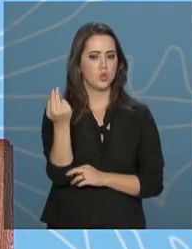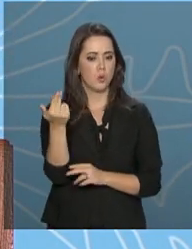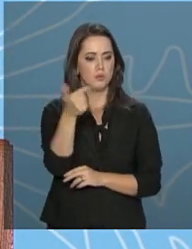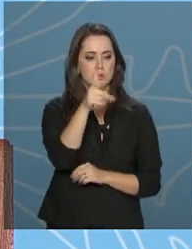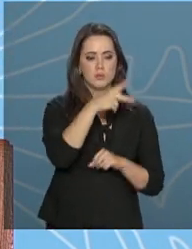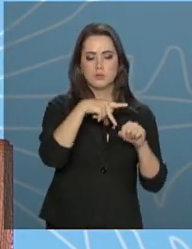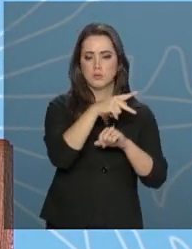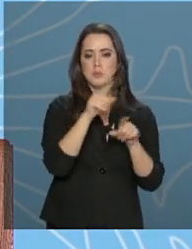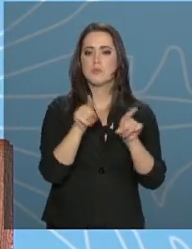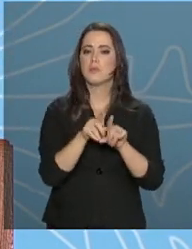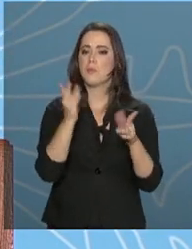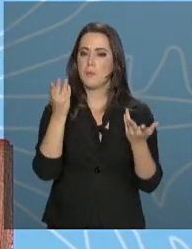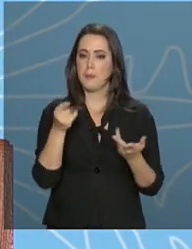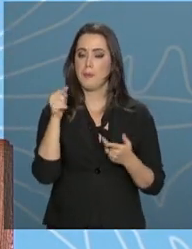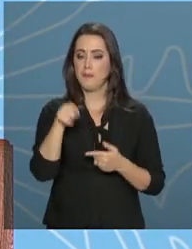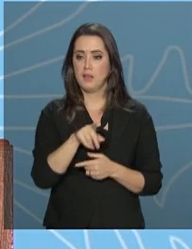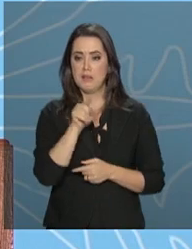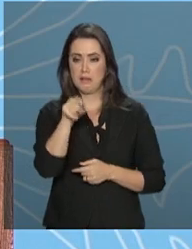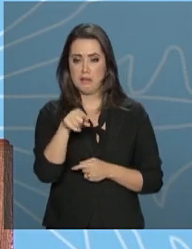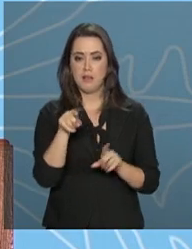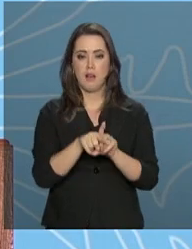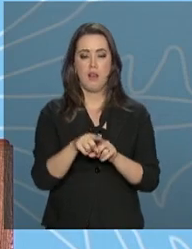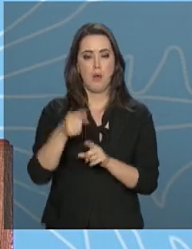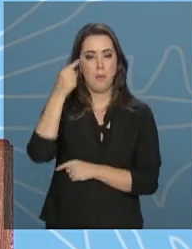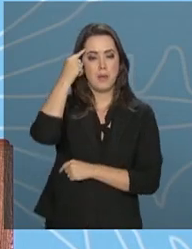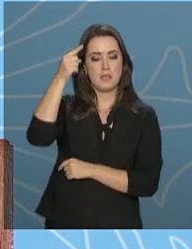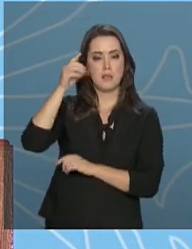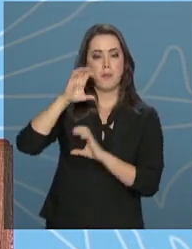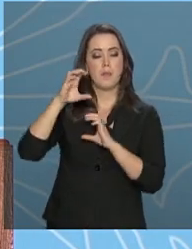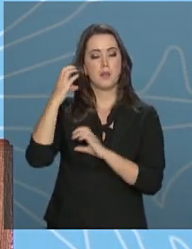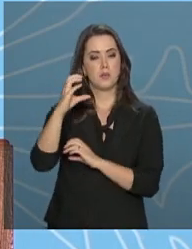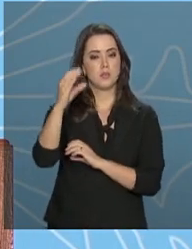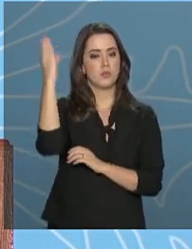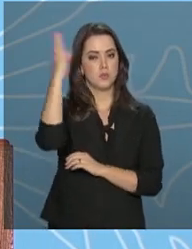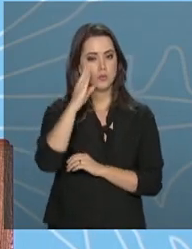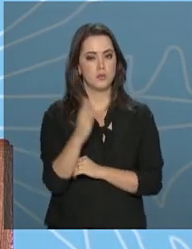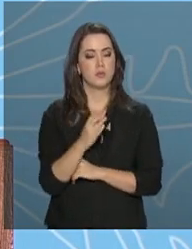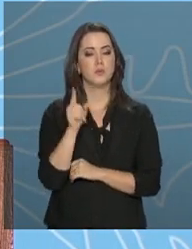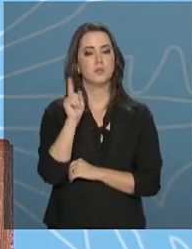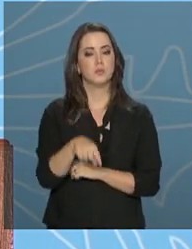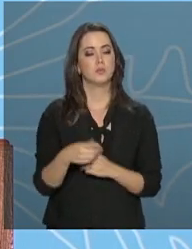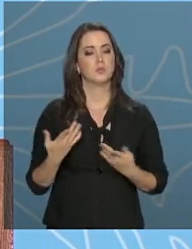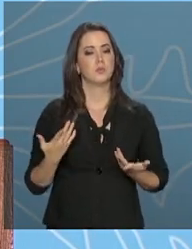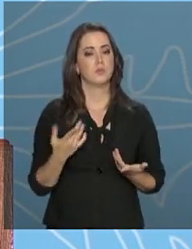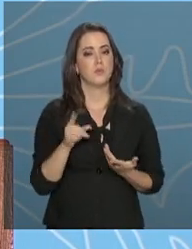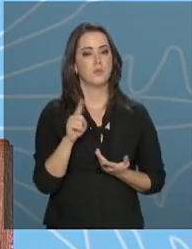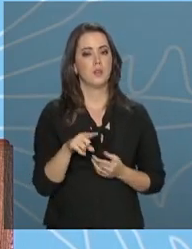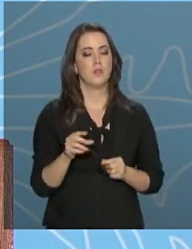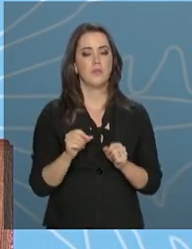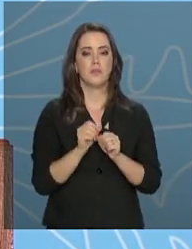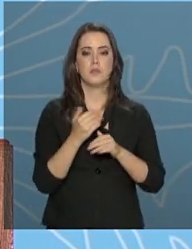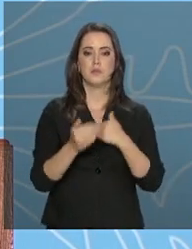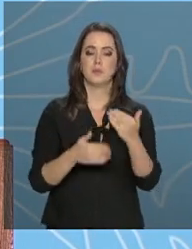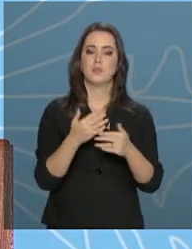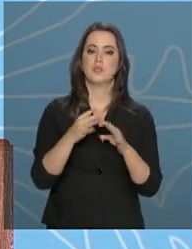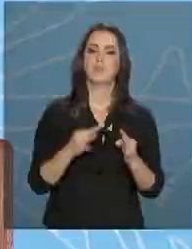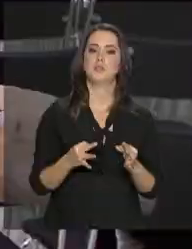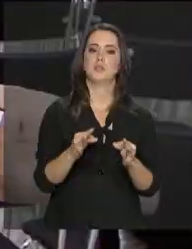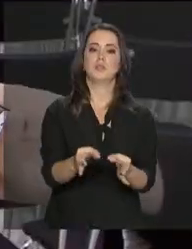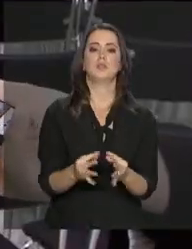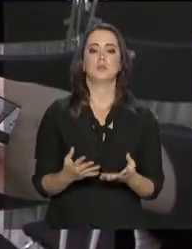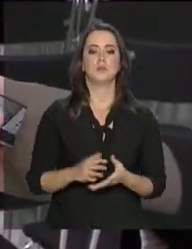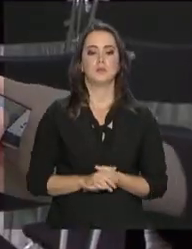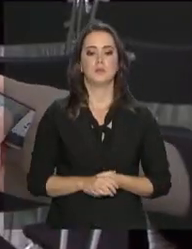como aqui, está presente o pensamento científico brasileiro. É o pensamento científico brasileiro que faz avançar a tecnologia.